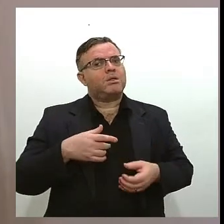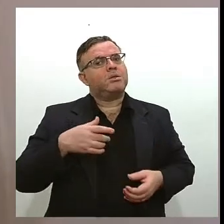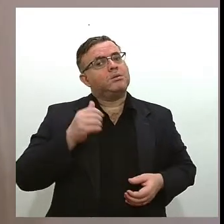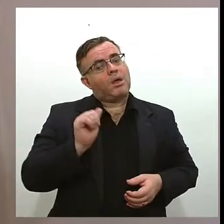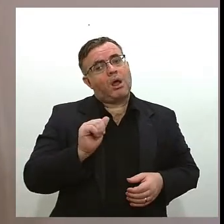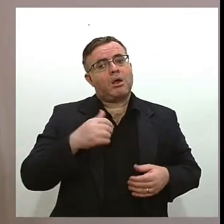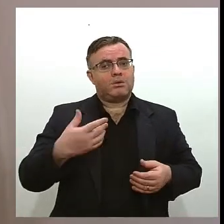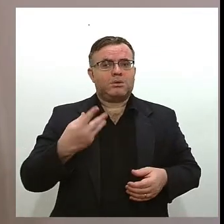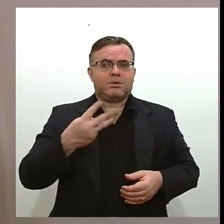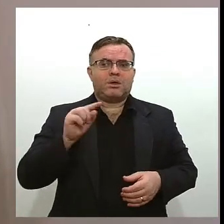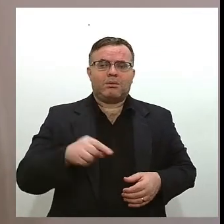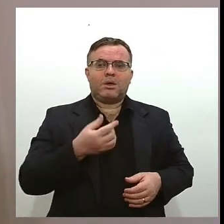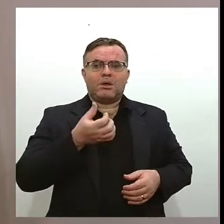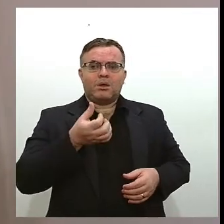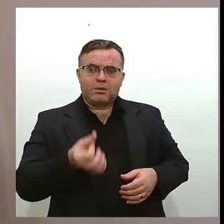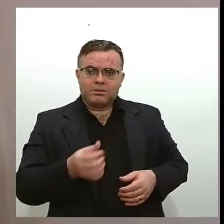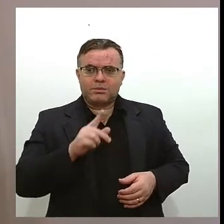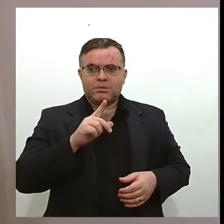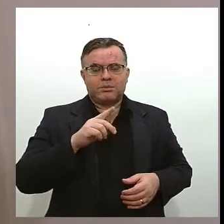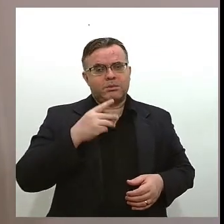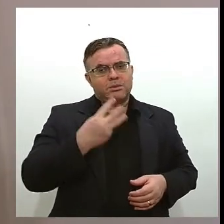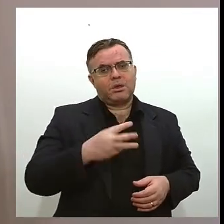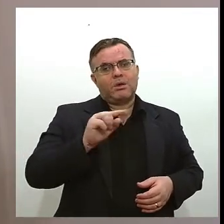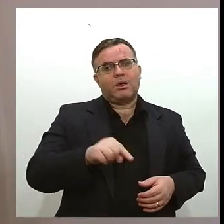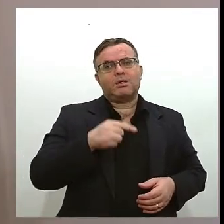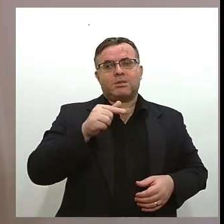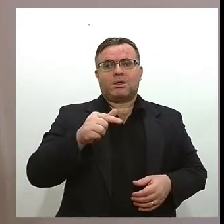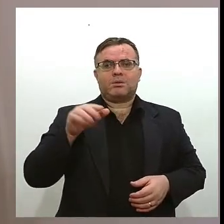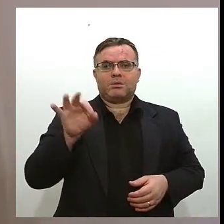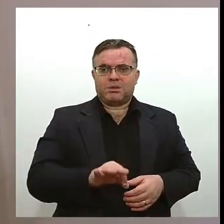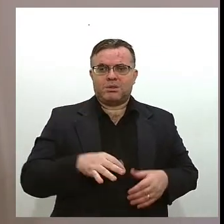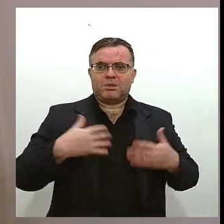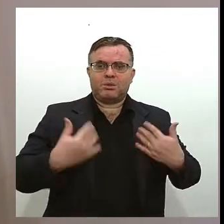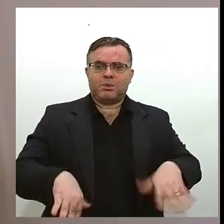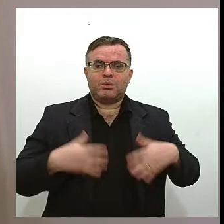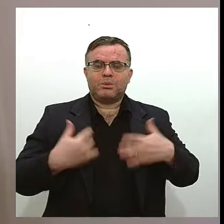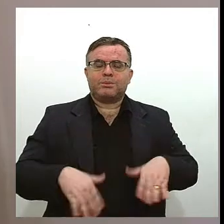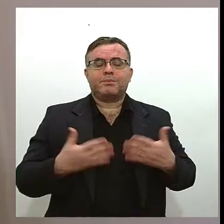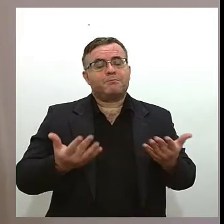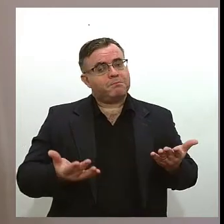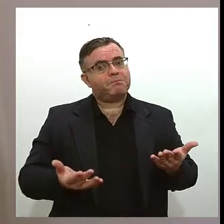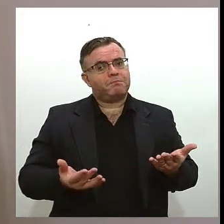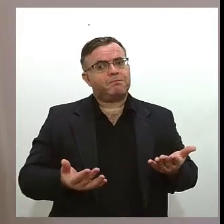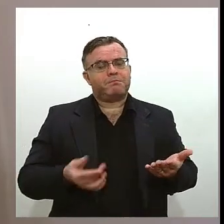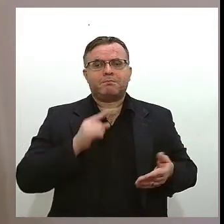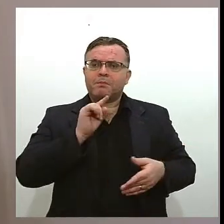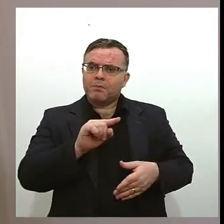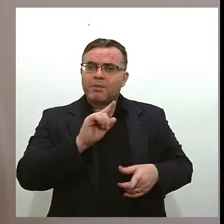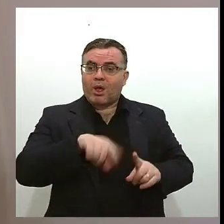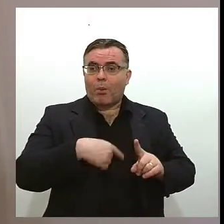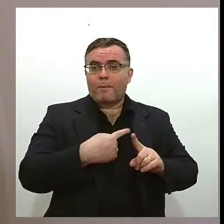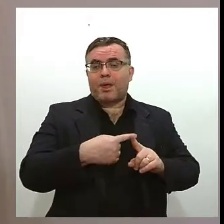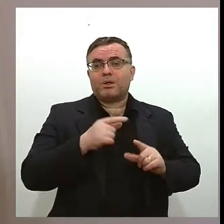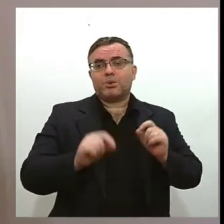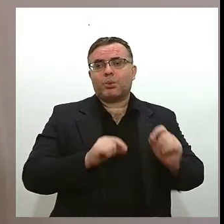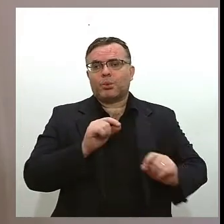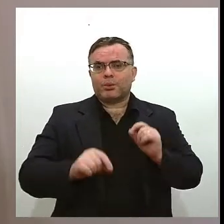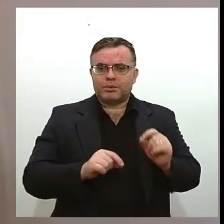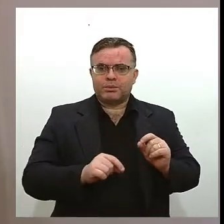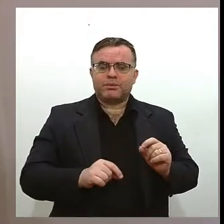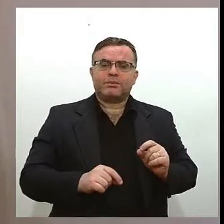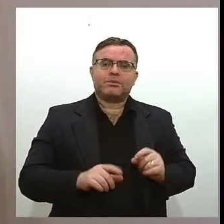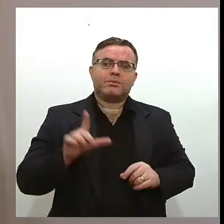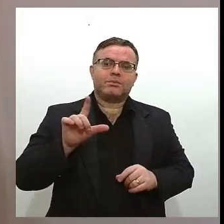% e para o diesel em 3,7%. Na verdade esse reajuste ele ainda é inferior